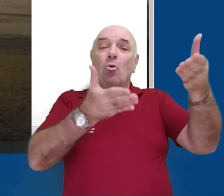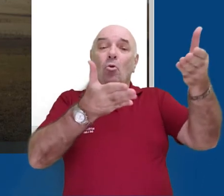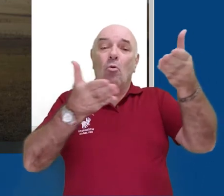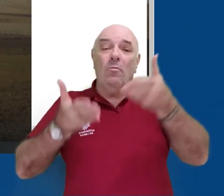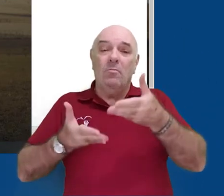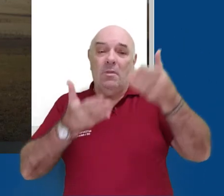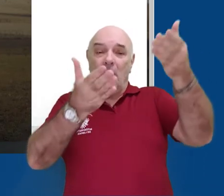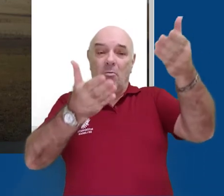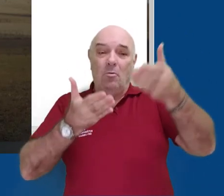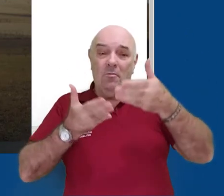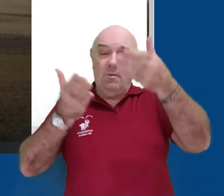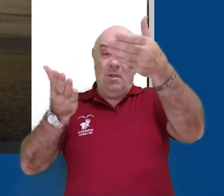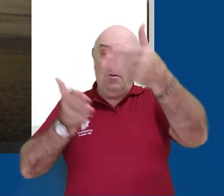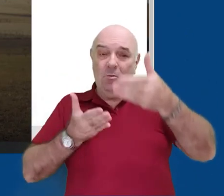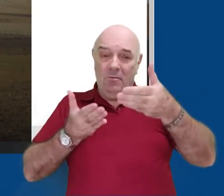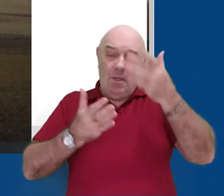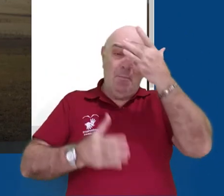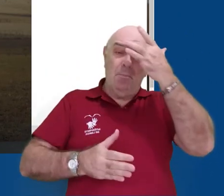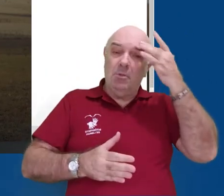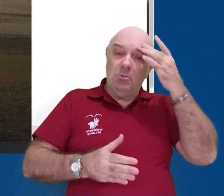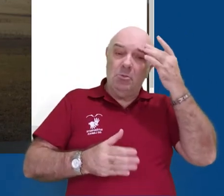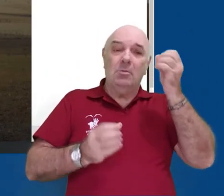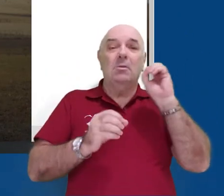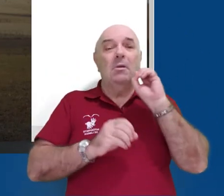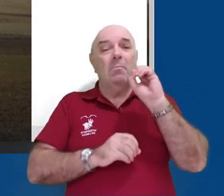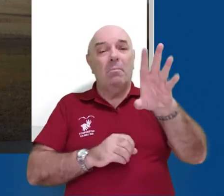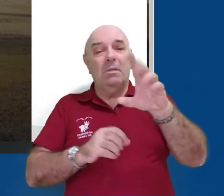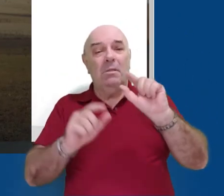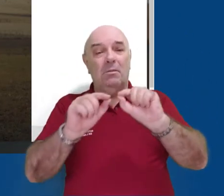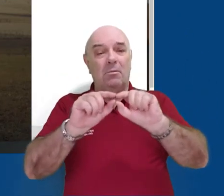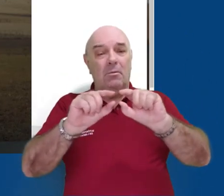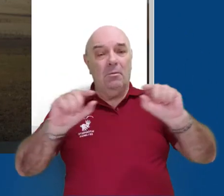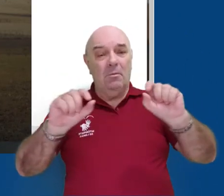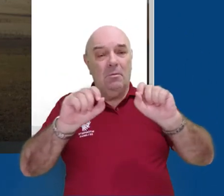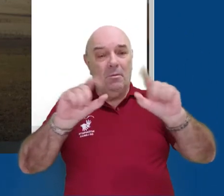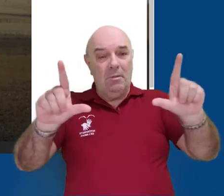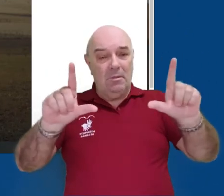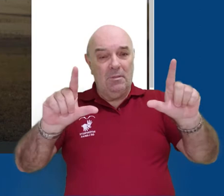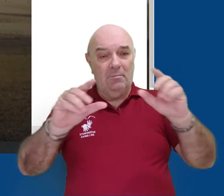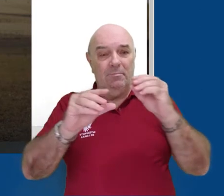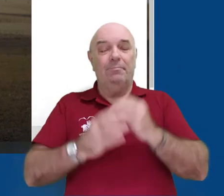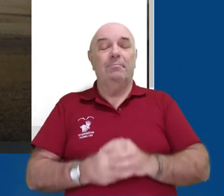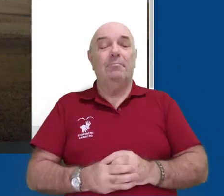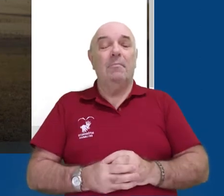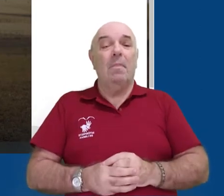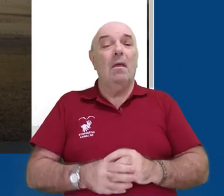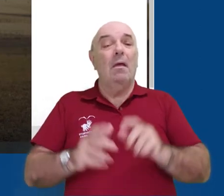então convidar participantes para o grupo de conversa no Hangouts, enviando esse link.